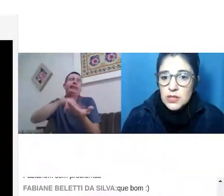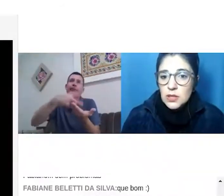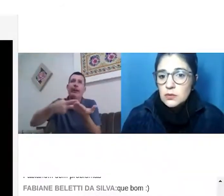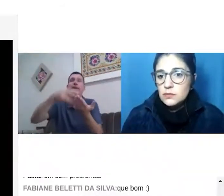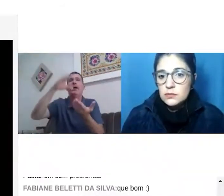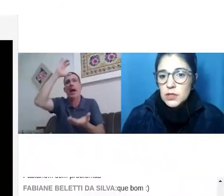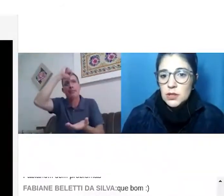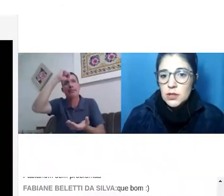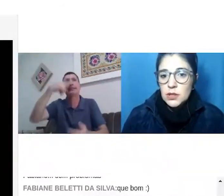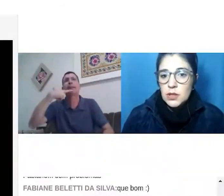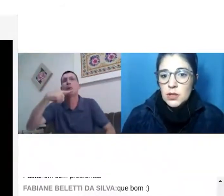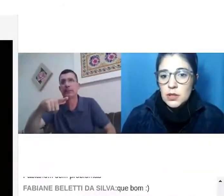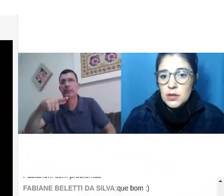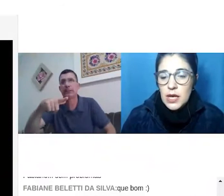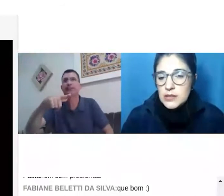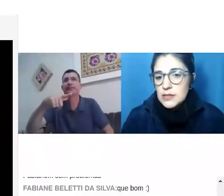ensino